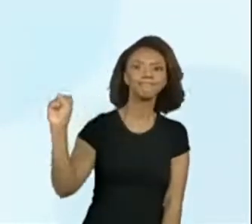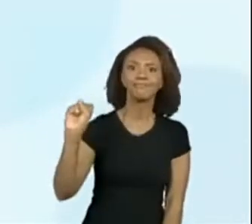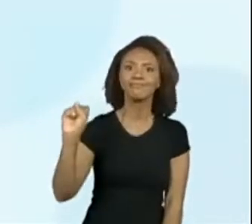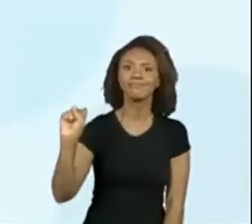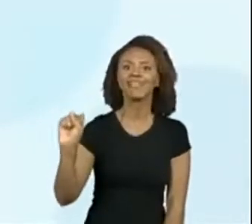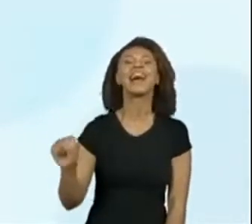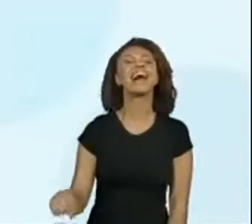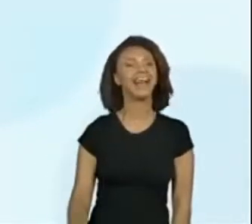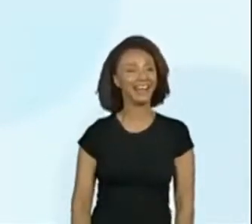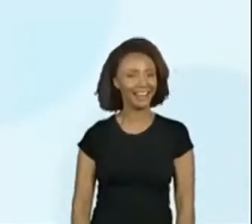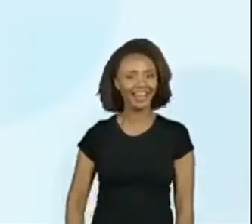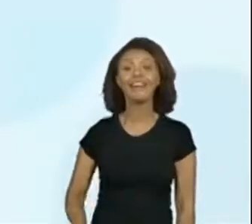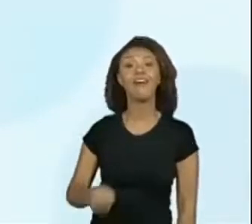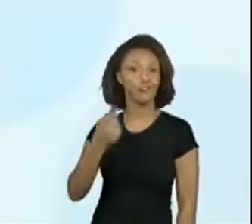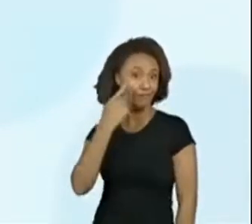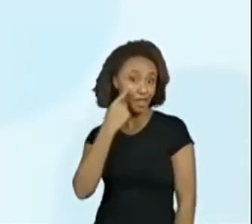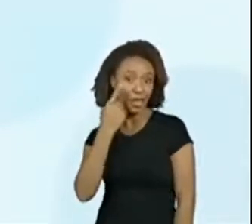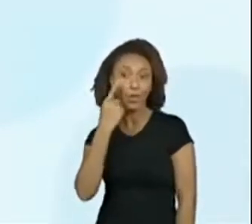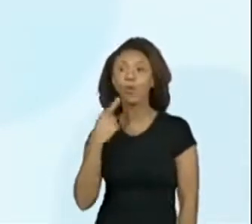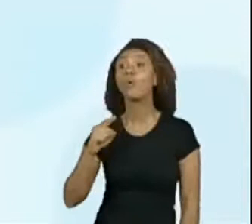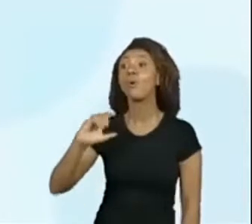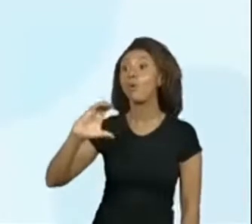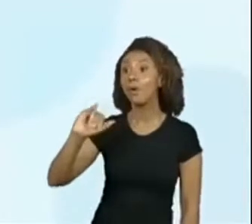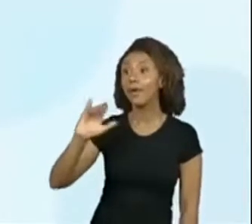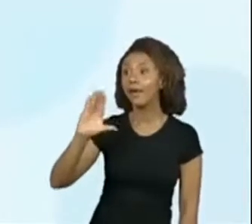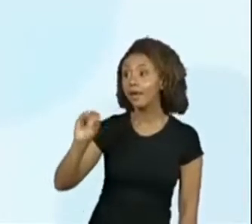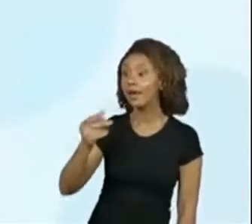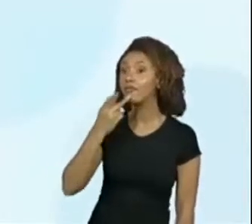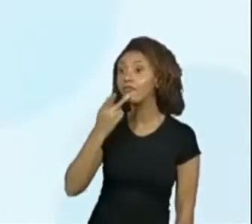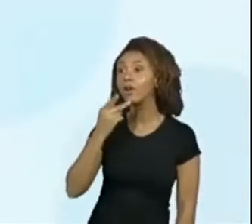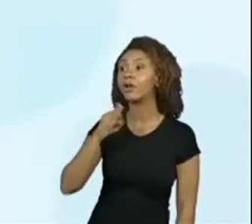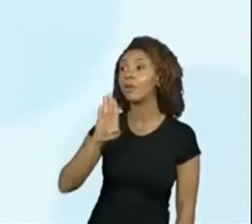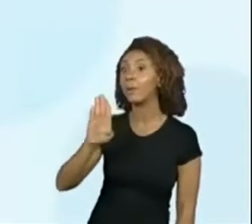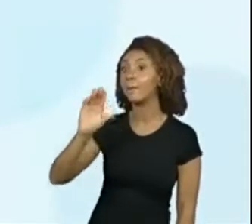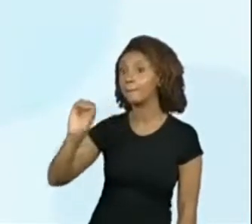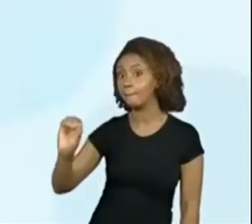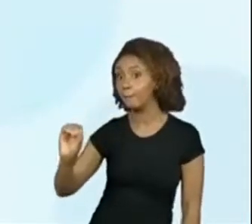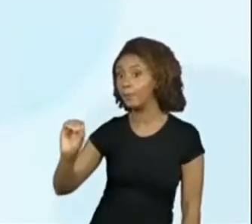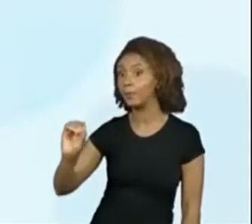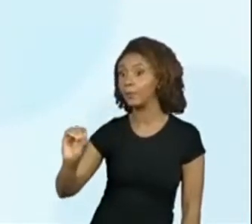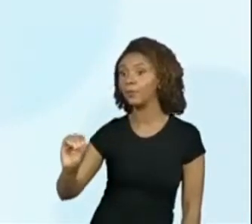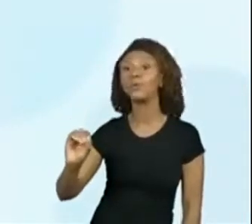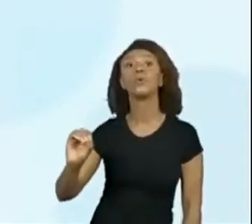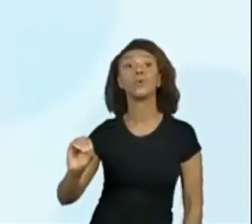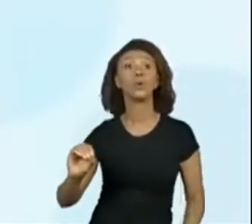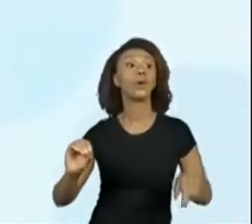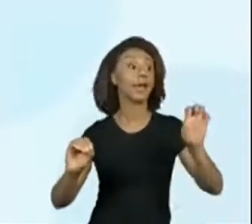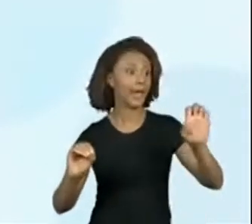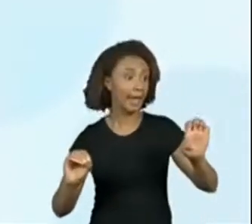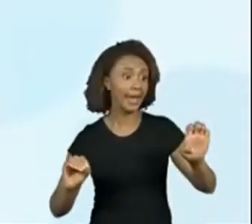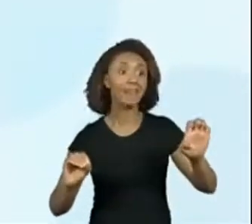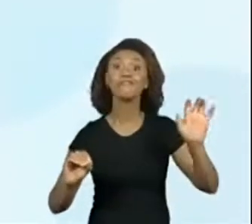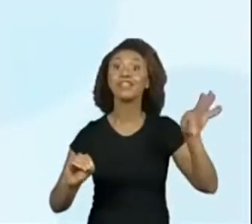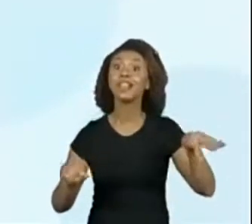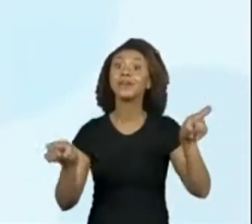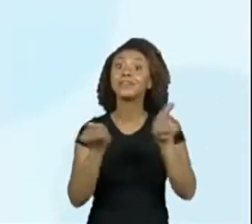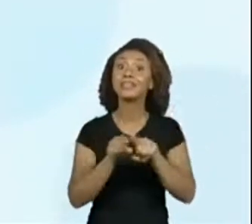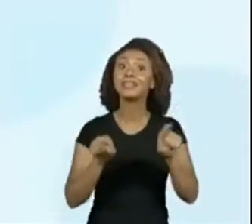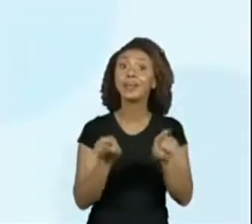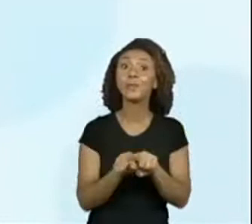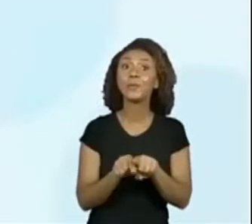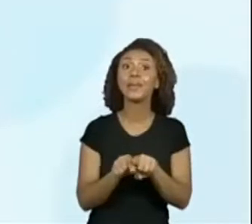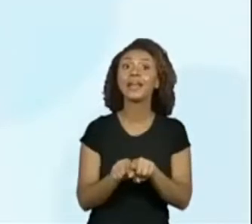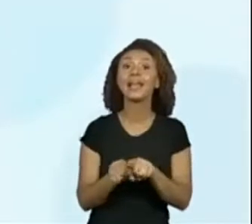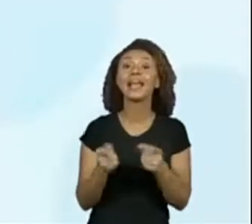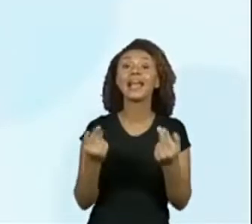falei? O Caio falou que é o boliche. Começa também com BO. Muito E termina com a letra E que a gente já tinha discutido. BO